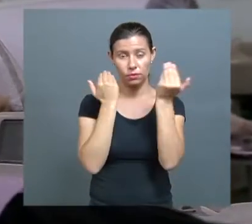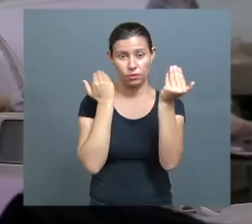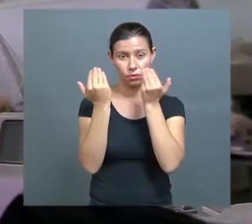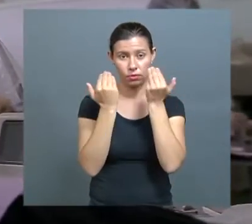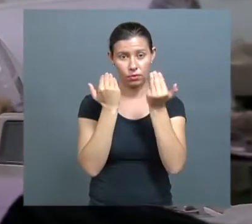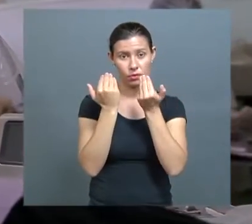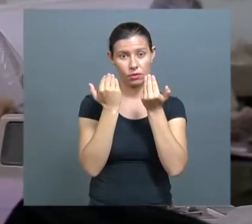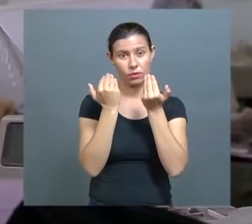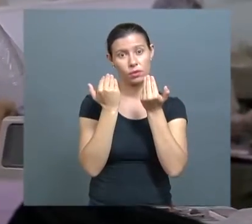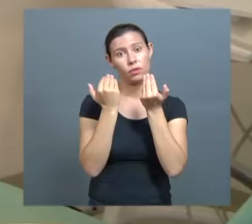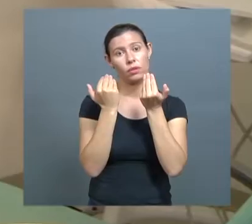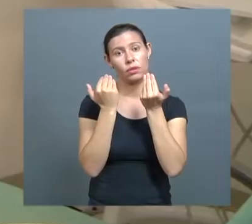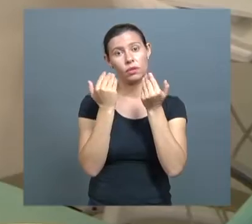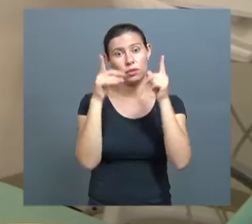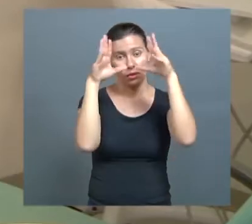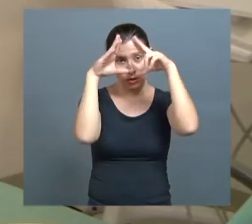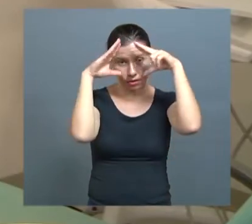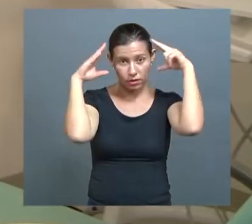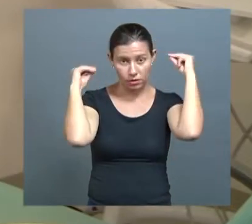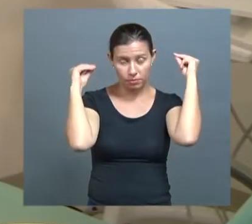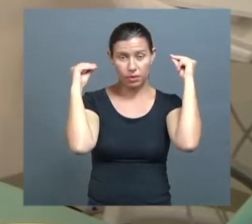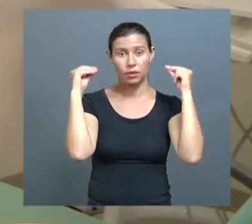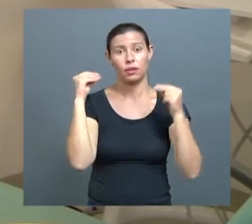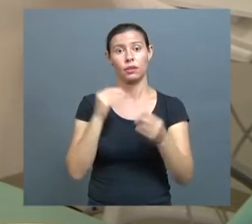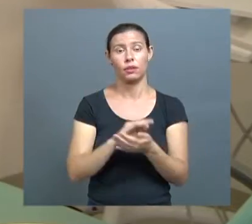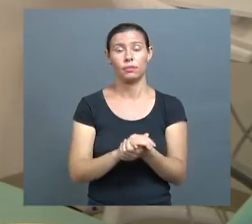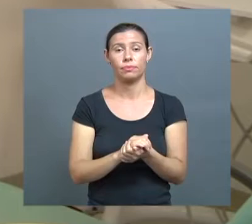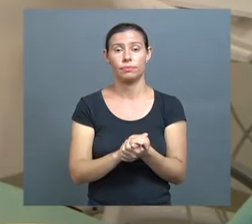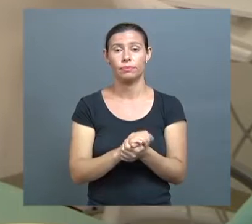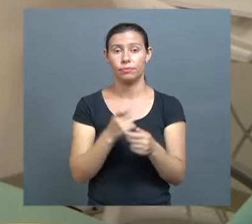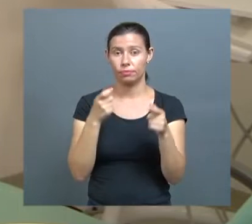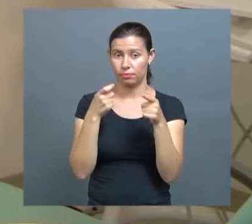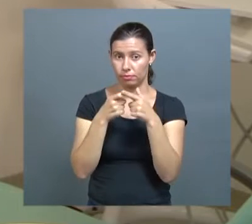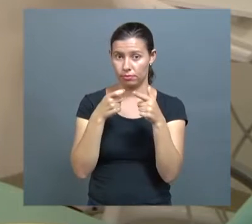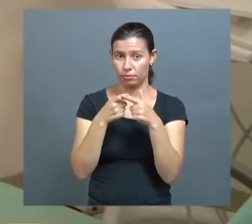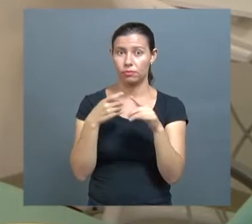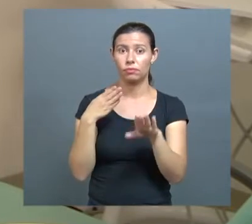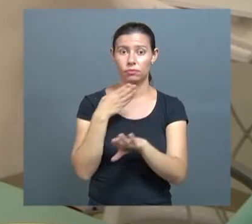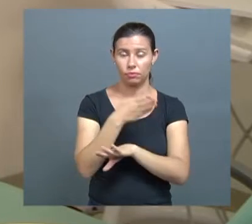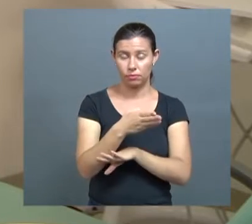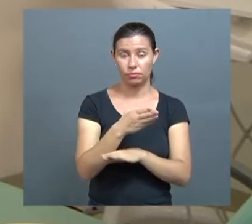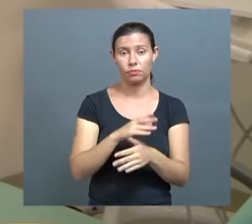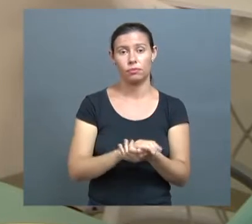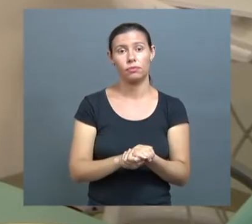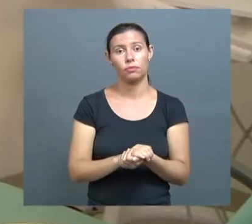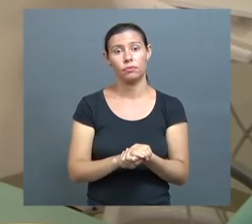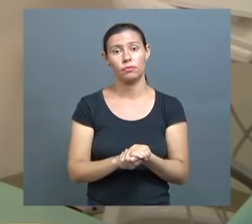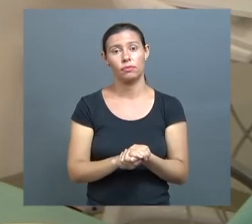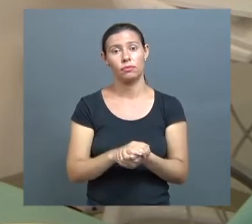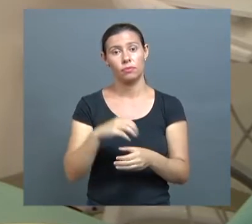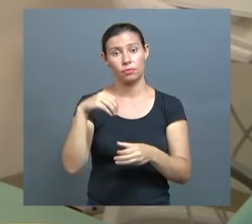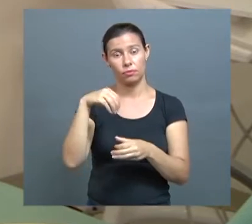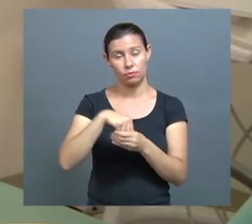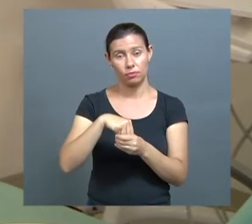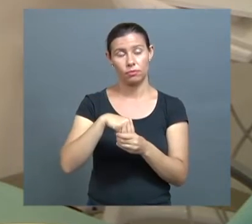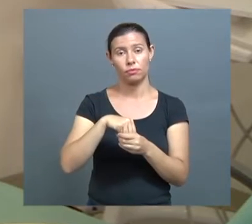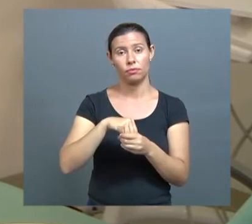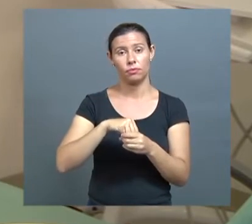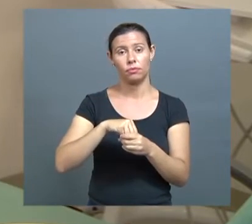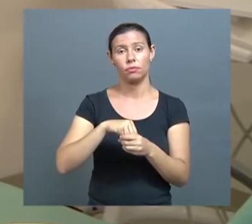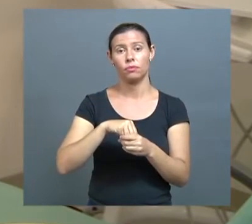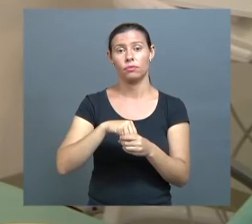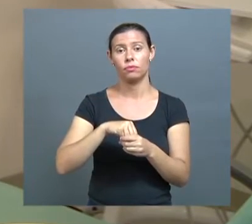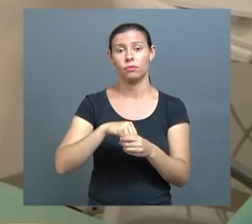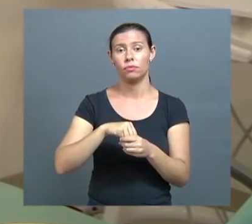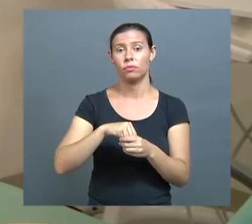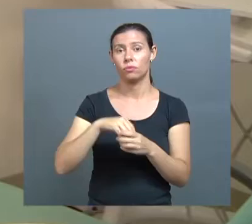enfermagem, medicina, esses alunos também participam das ações que são desenvolvidas no Hospital Odontológico. A título